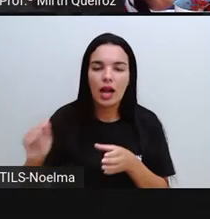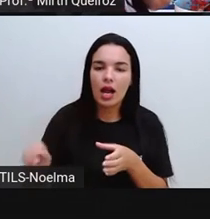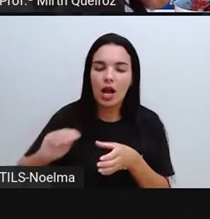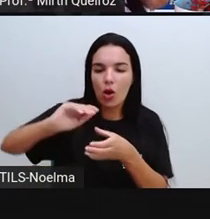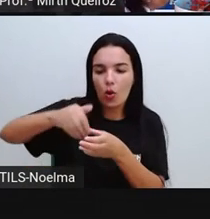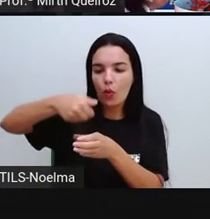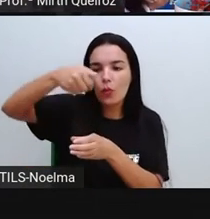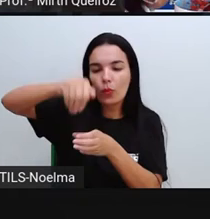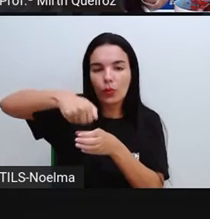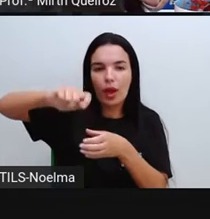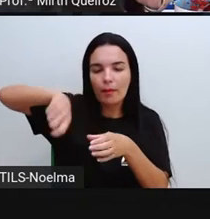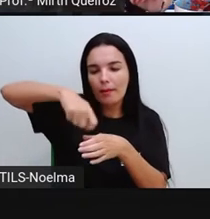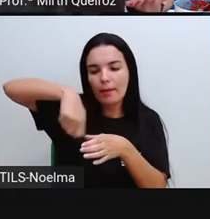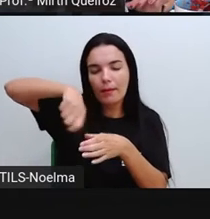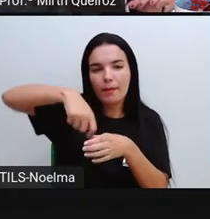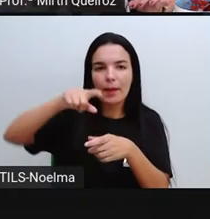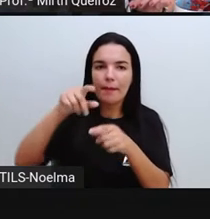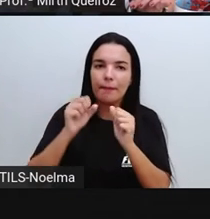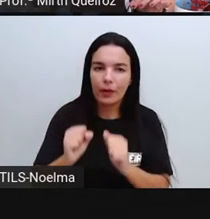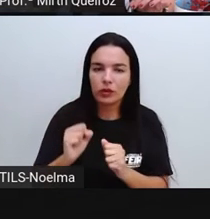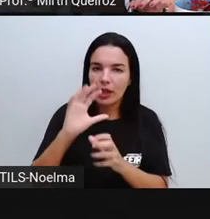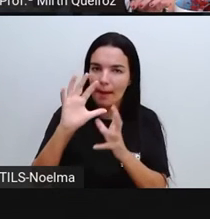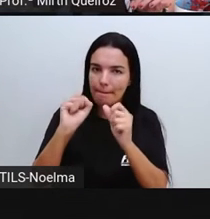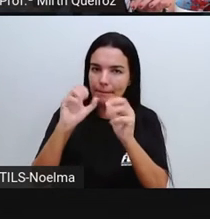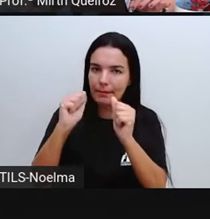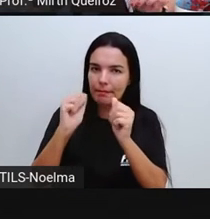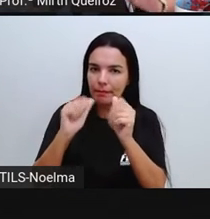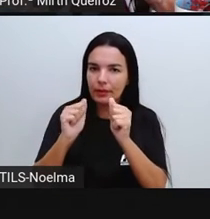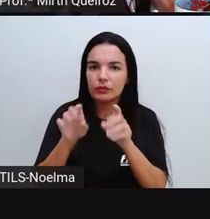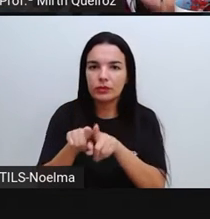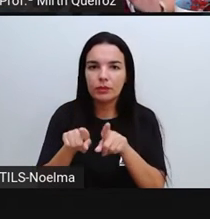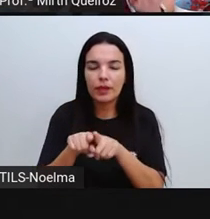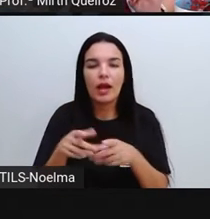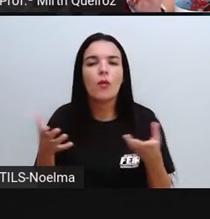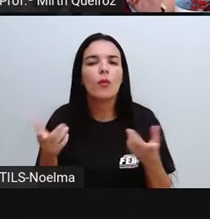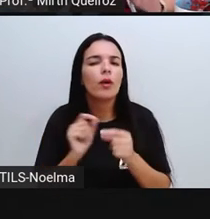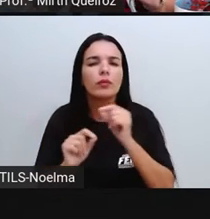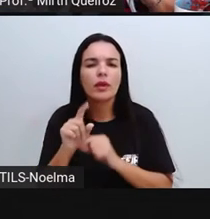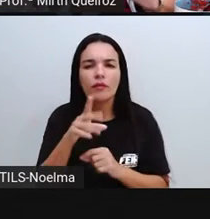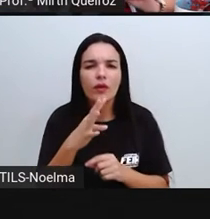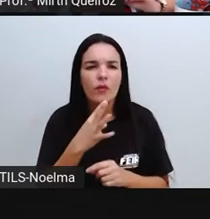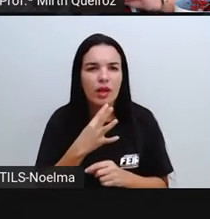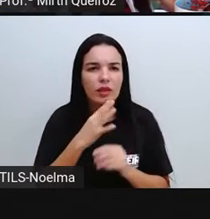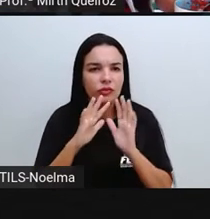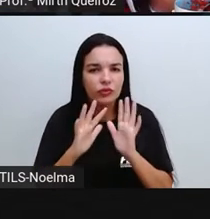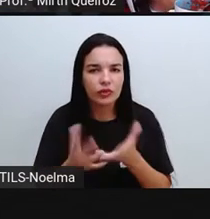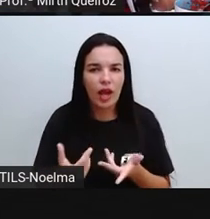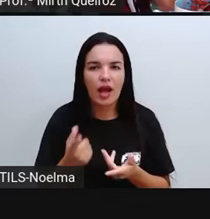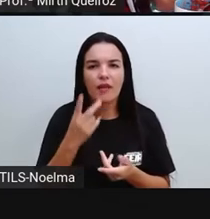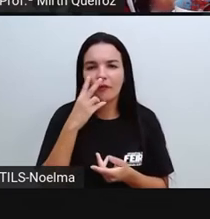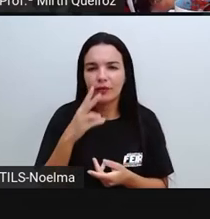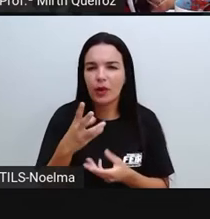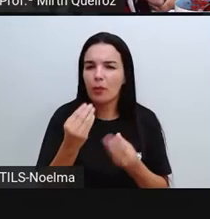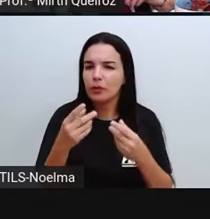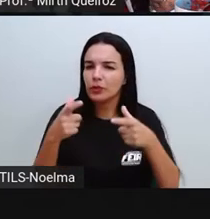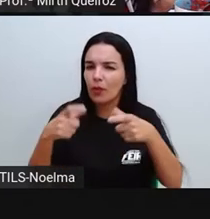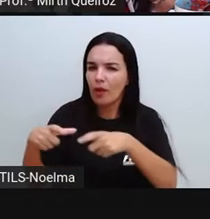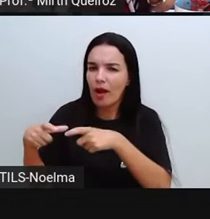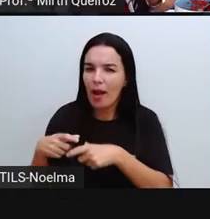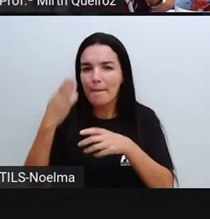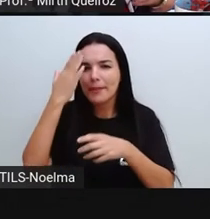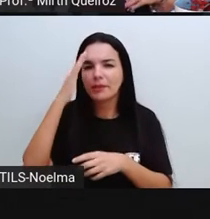mais fácil de mexer Mas vocês podem estar fazendo isso com a mão também, tá? A argila você já conhece, já deve ter visto em muitos lugares